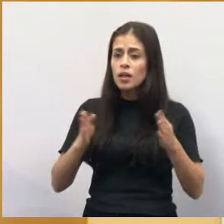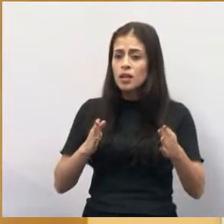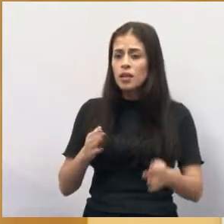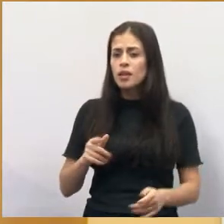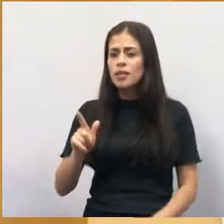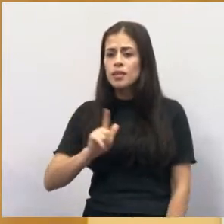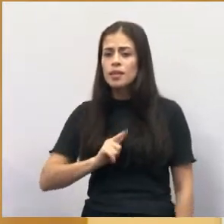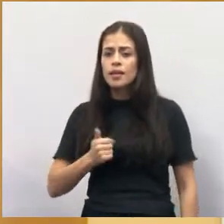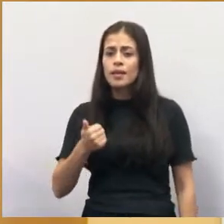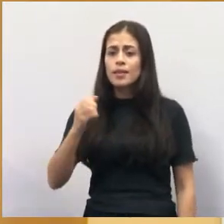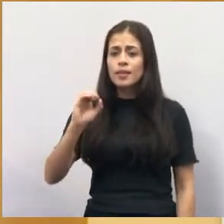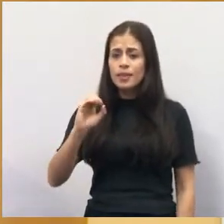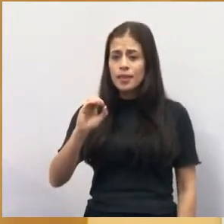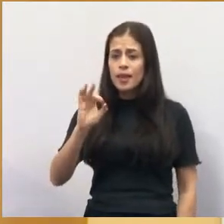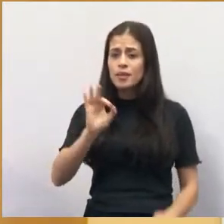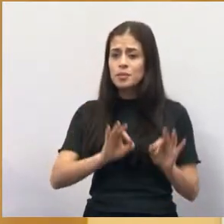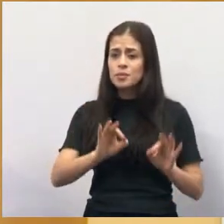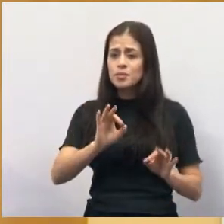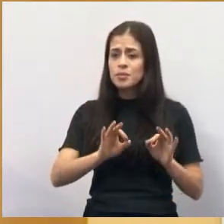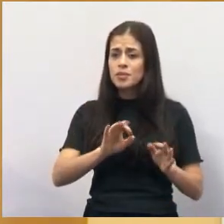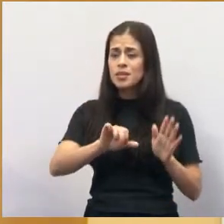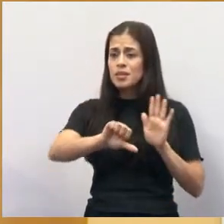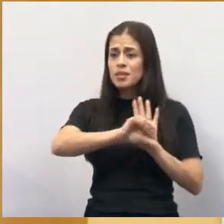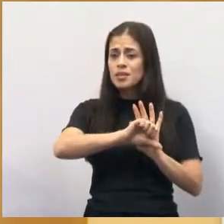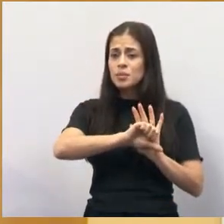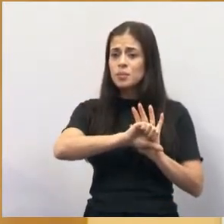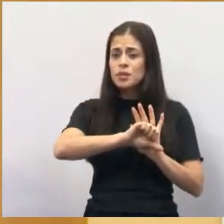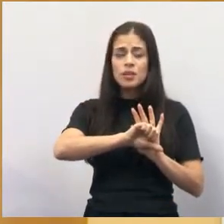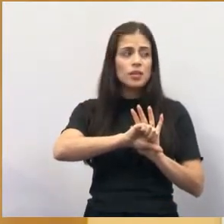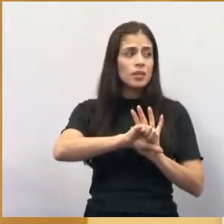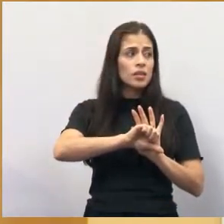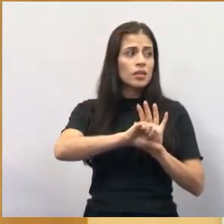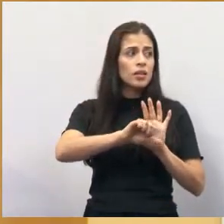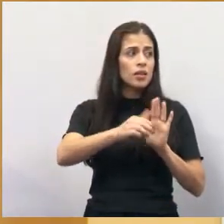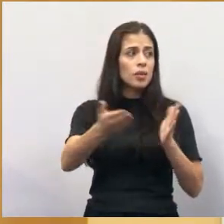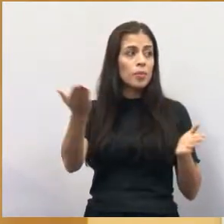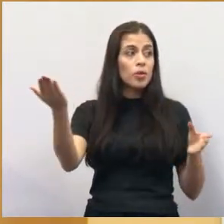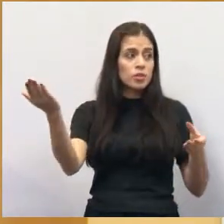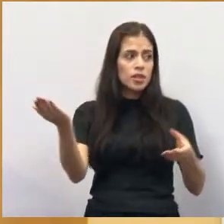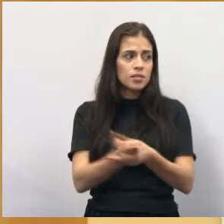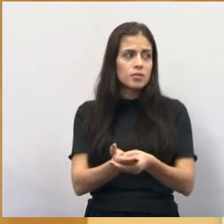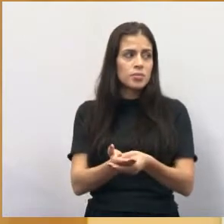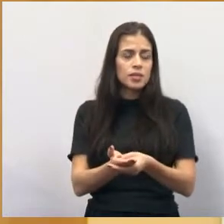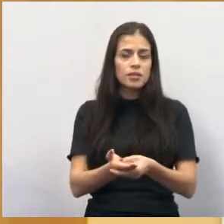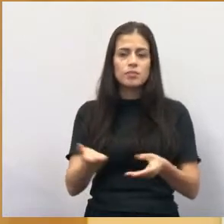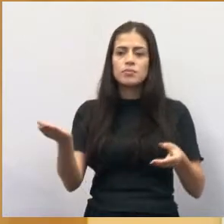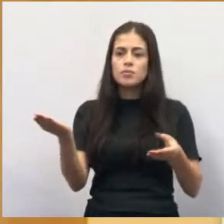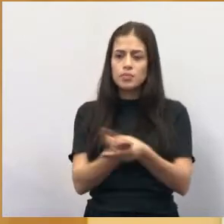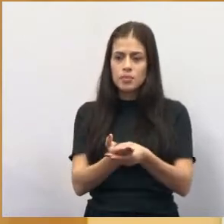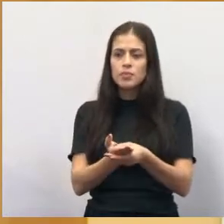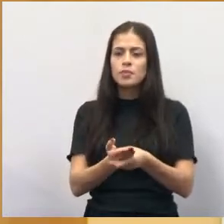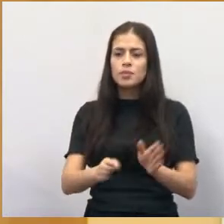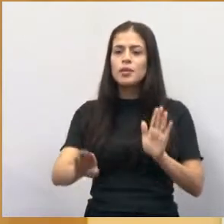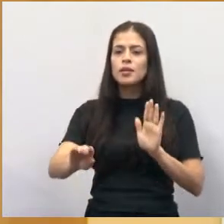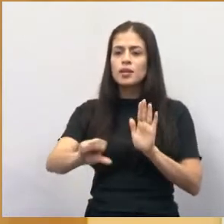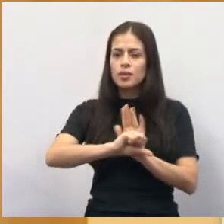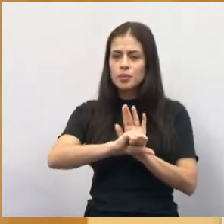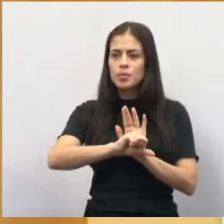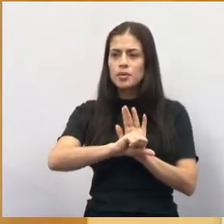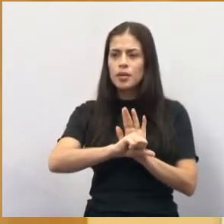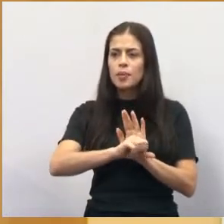processos criminais, pegou a área pública e deu para a empresa privada.